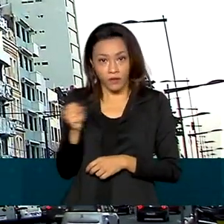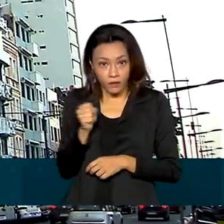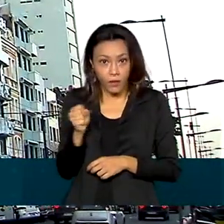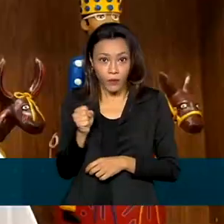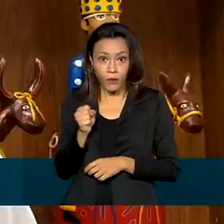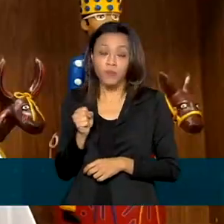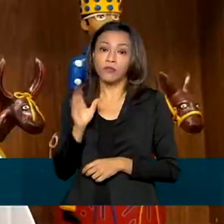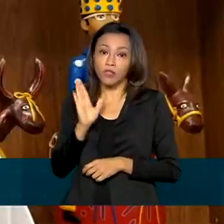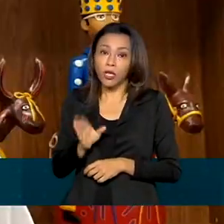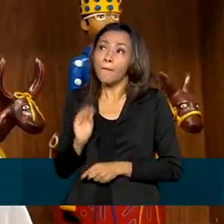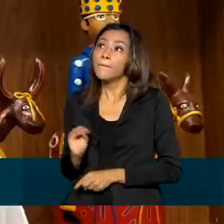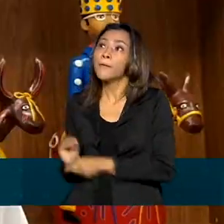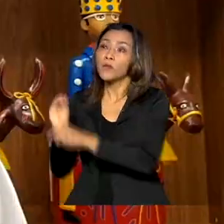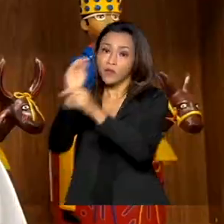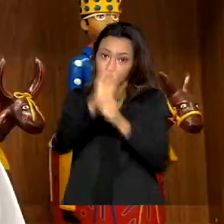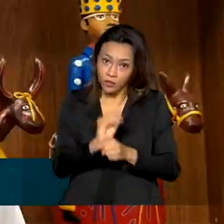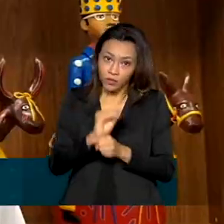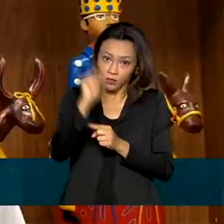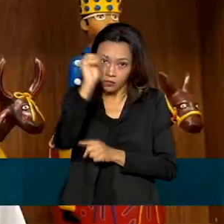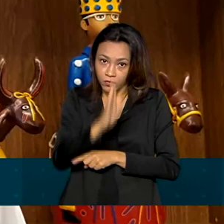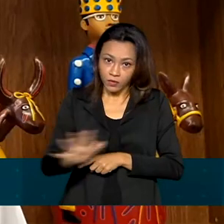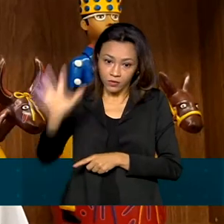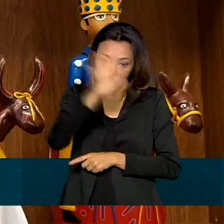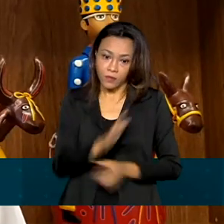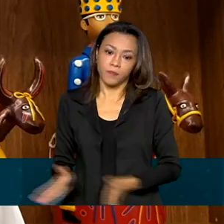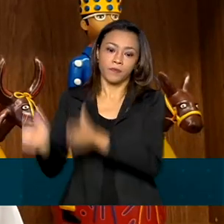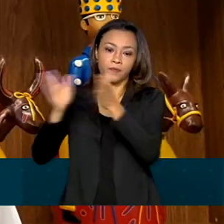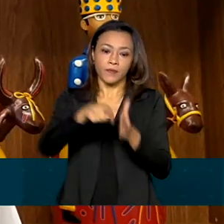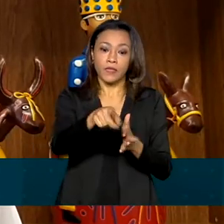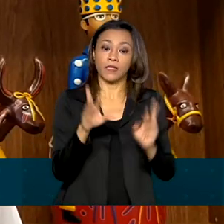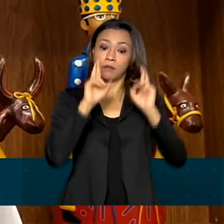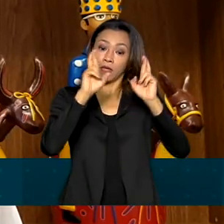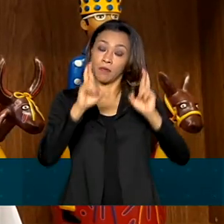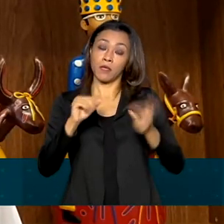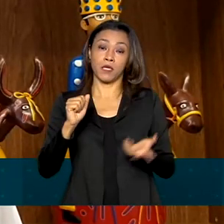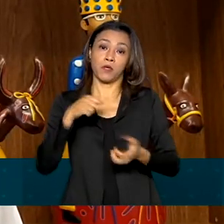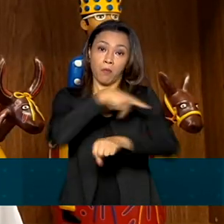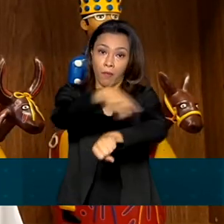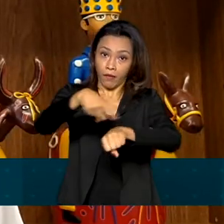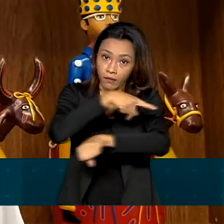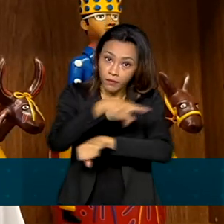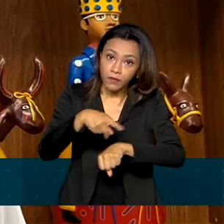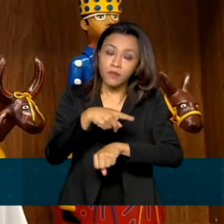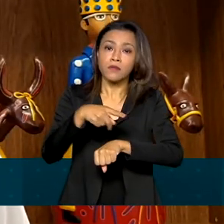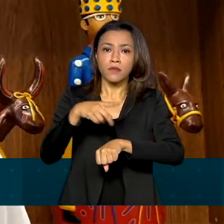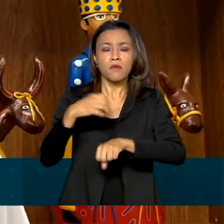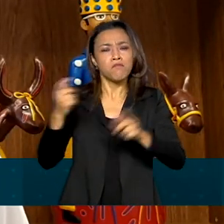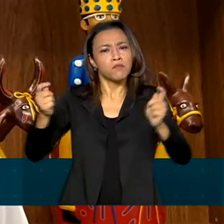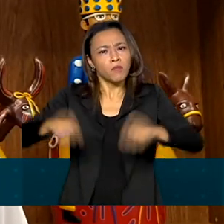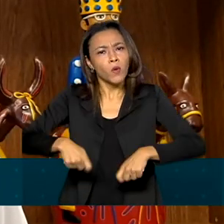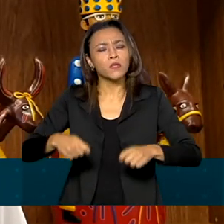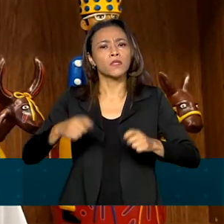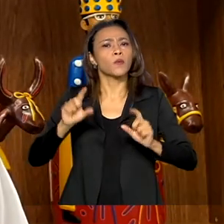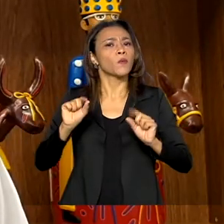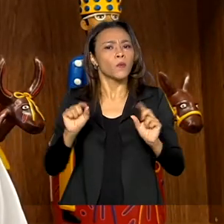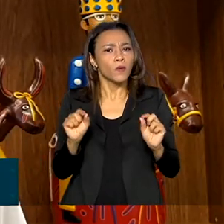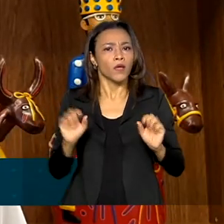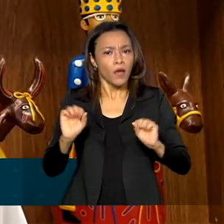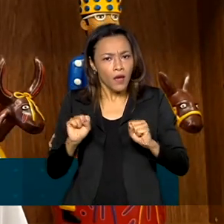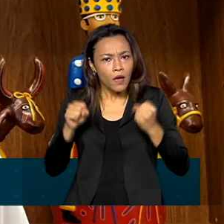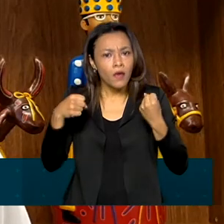protegidos. Esperamos nós que com esse trabalho o país possa não só recuperar e